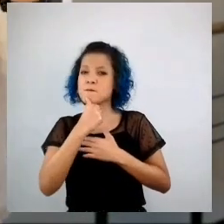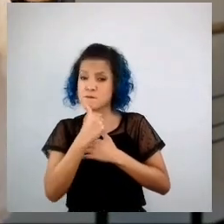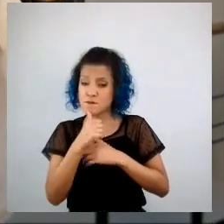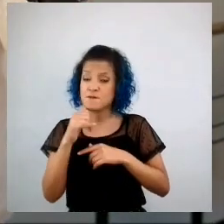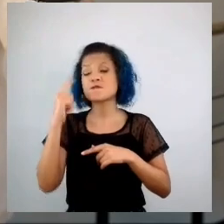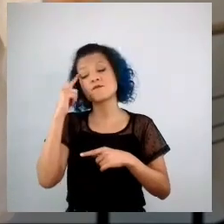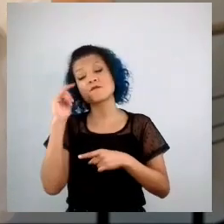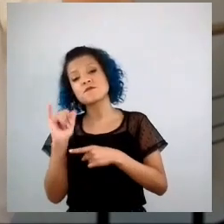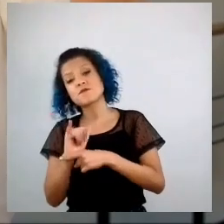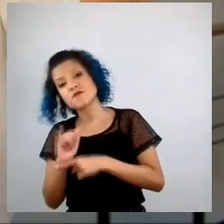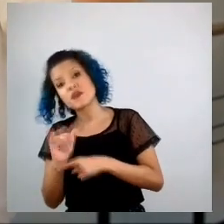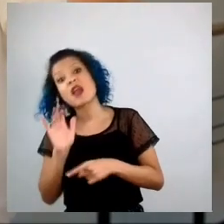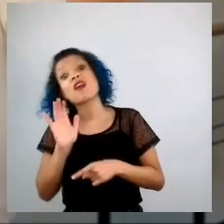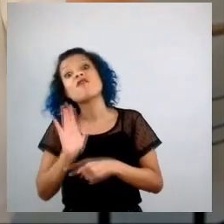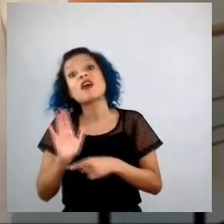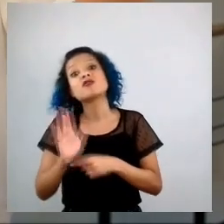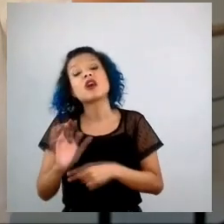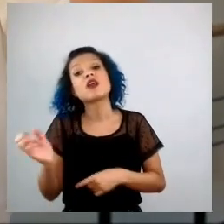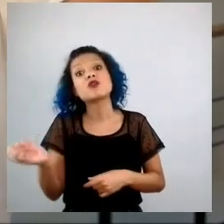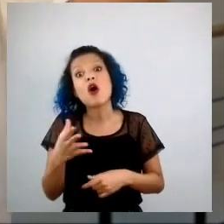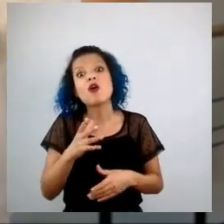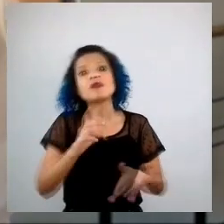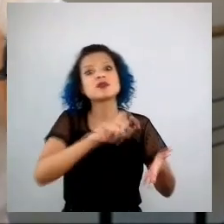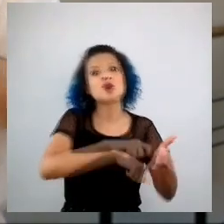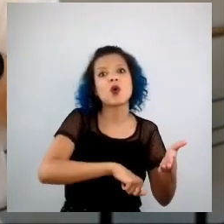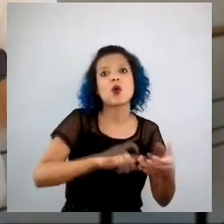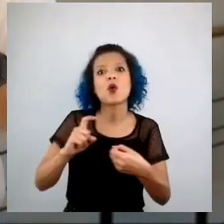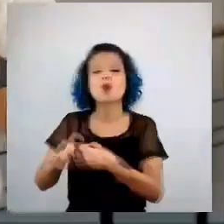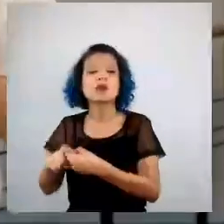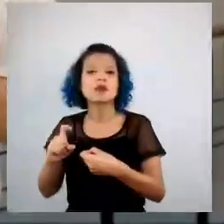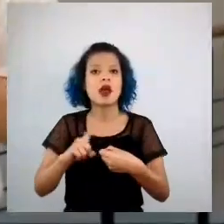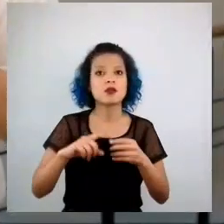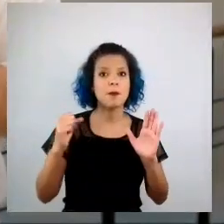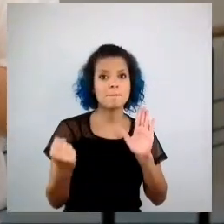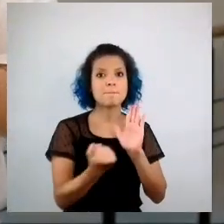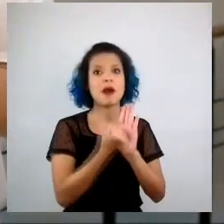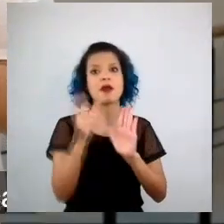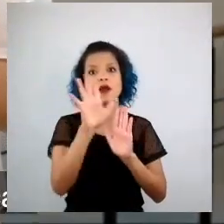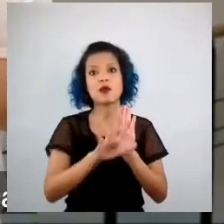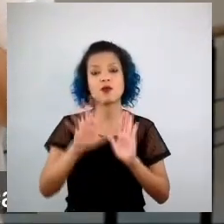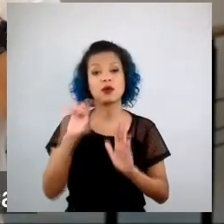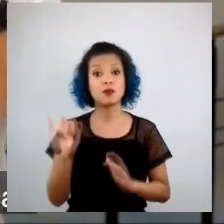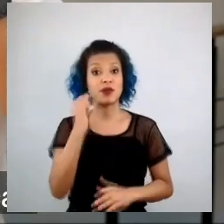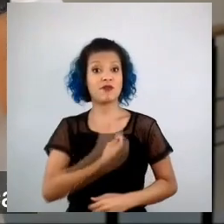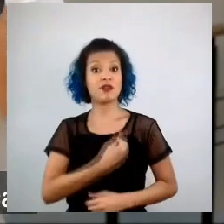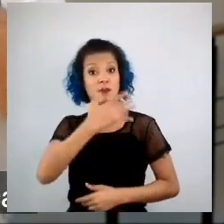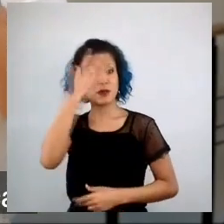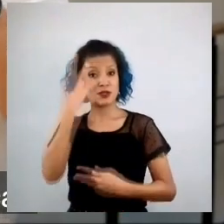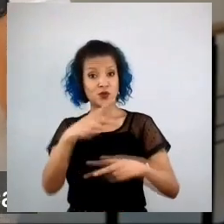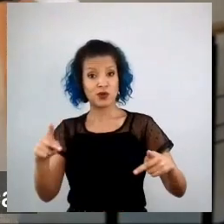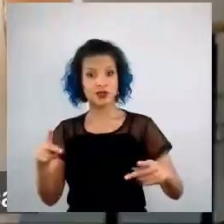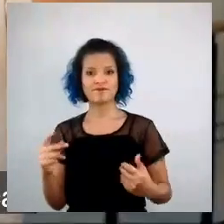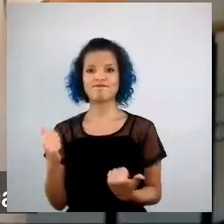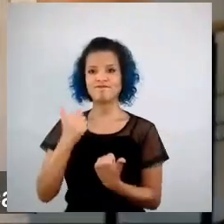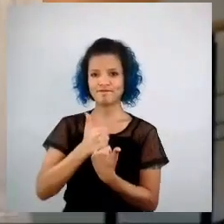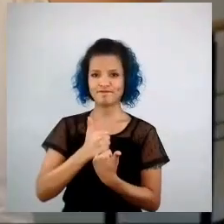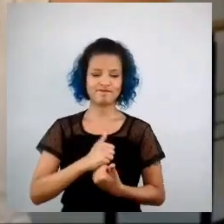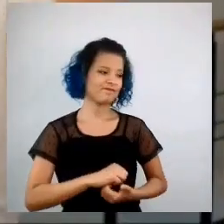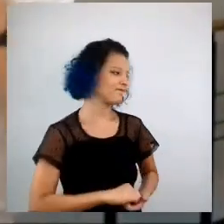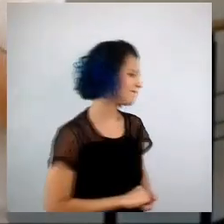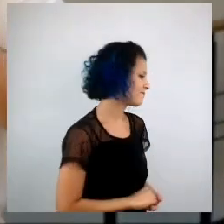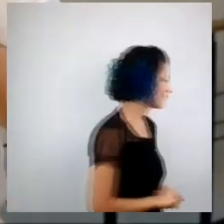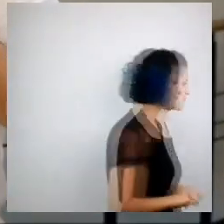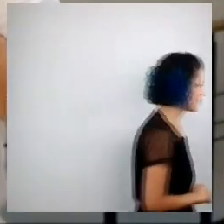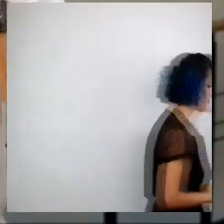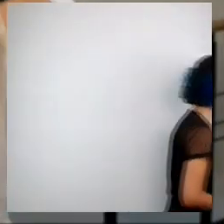ajudar, no final das contas, a construir uma marca icônica na vida das pessoas. A verdade é que quando a gente olha para essas marcas que conseguiram